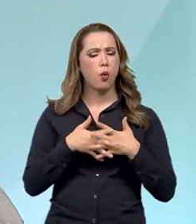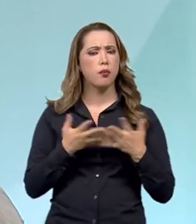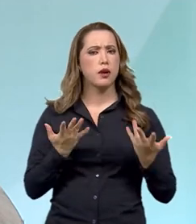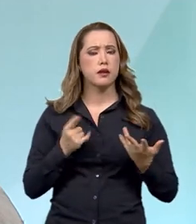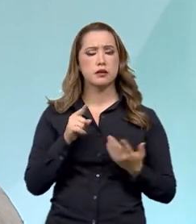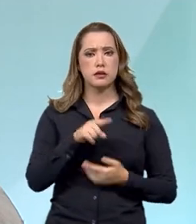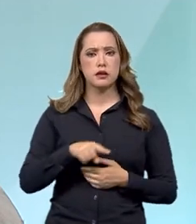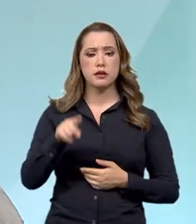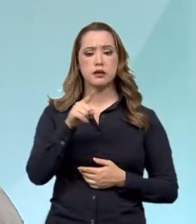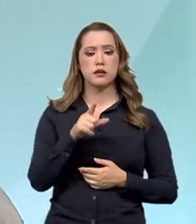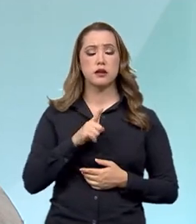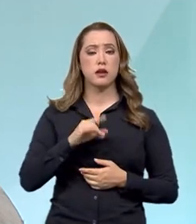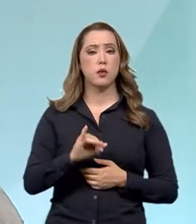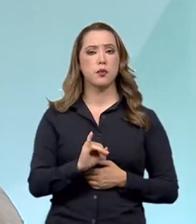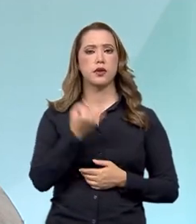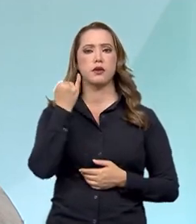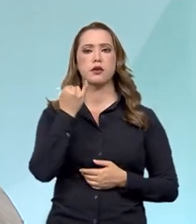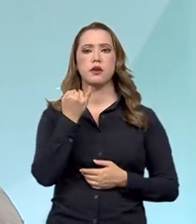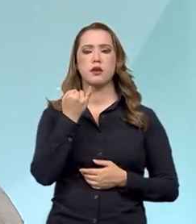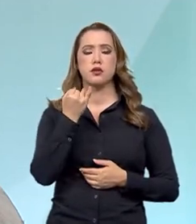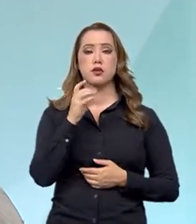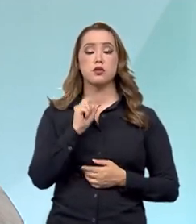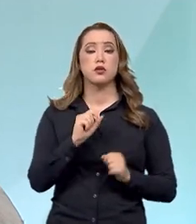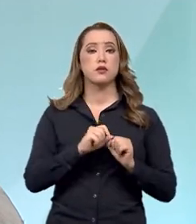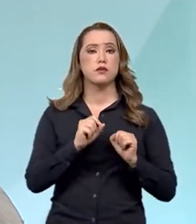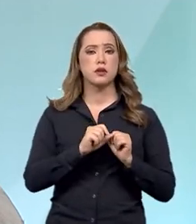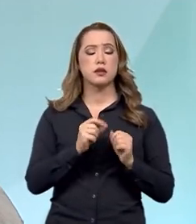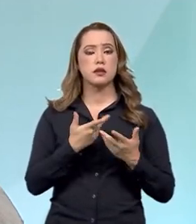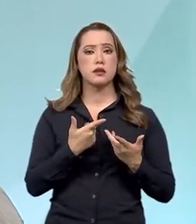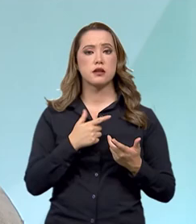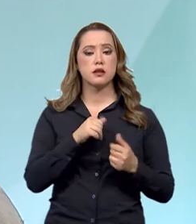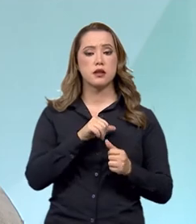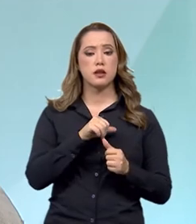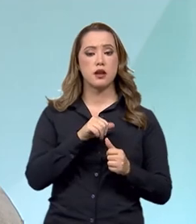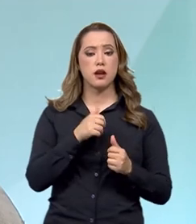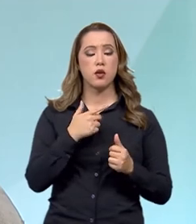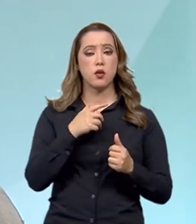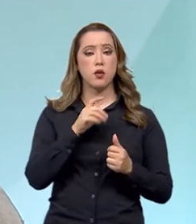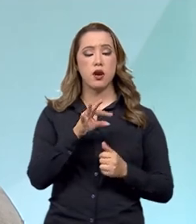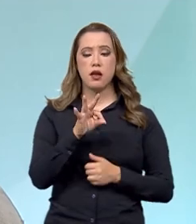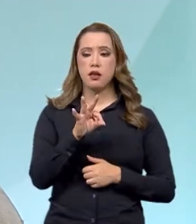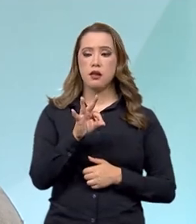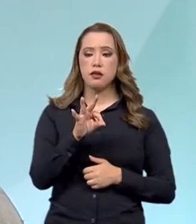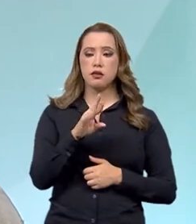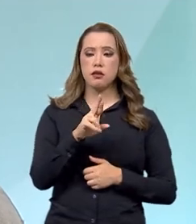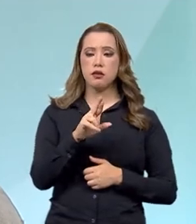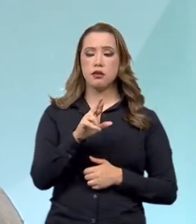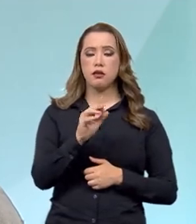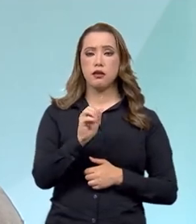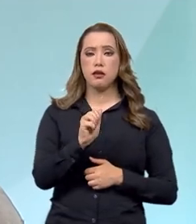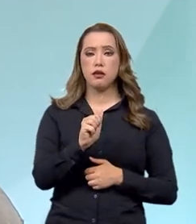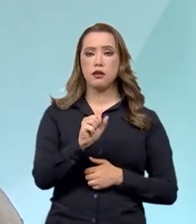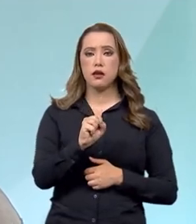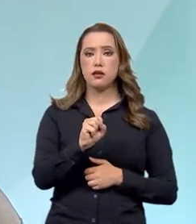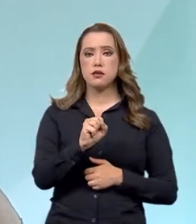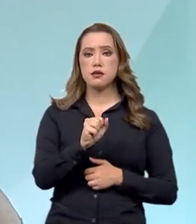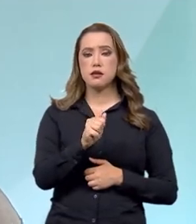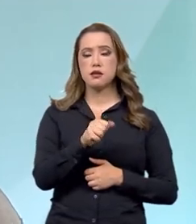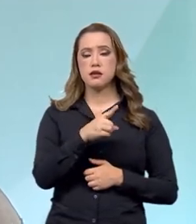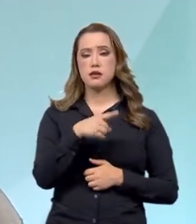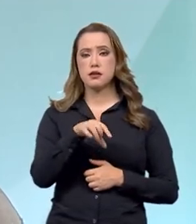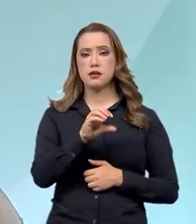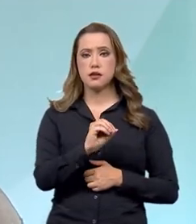ele ainda vai ter uma oportunidade de realizar a transação tributária e que consiste em justamente ele fazer uma